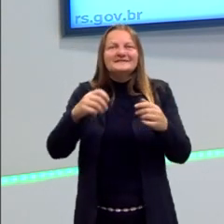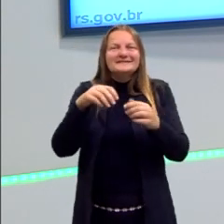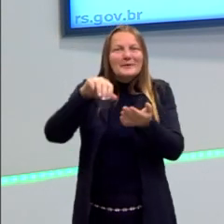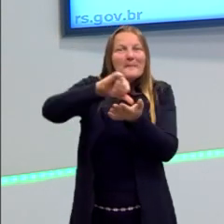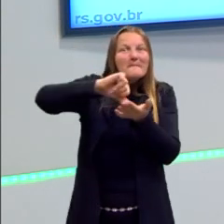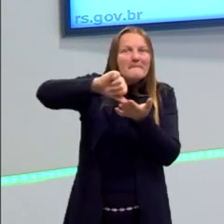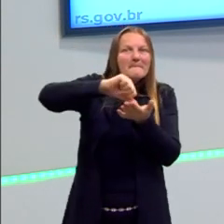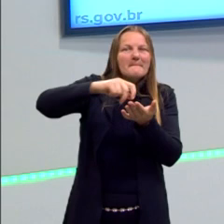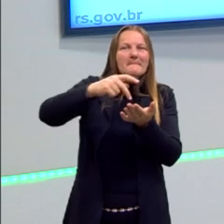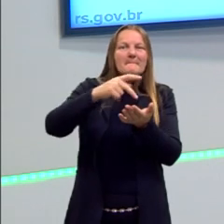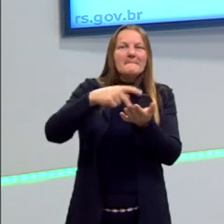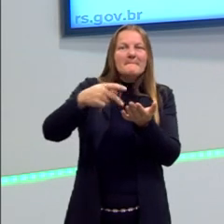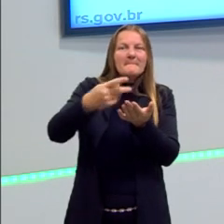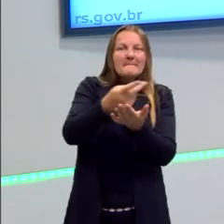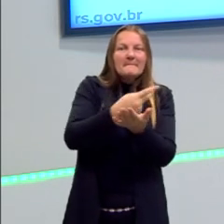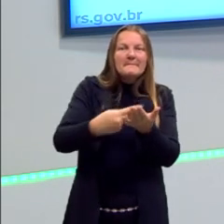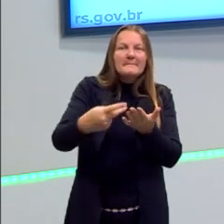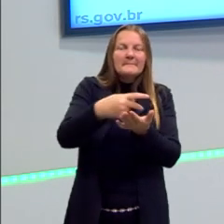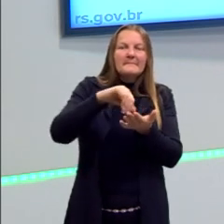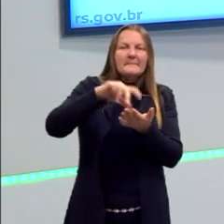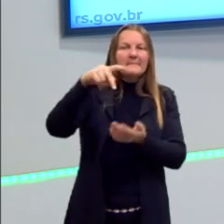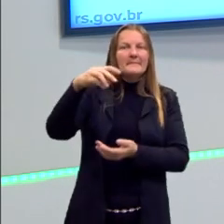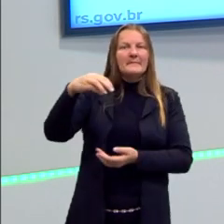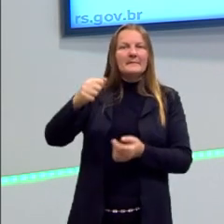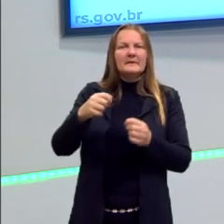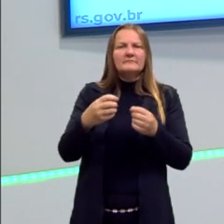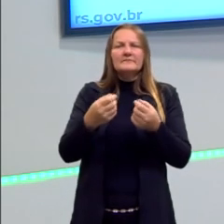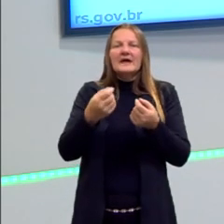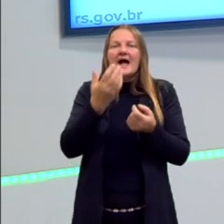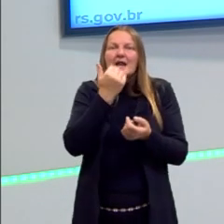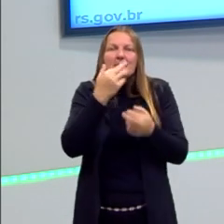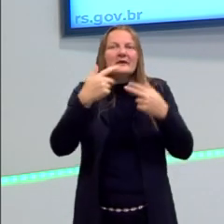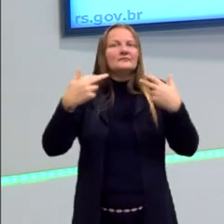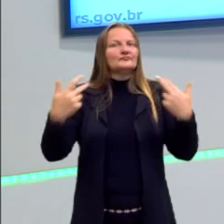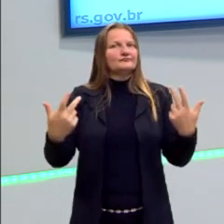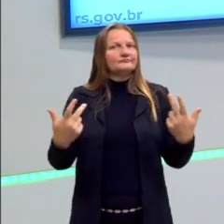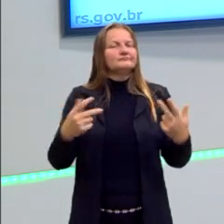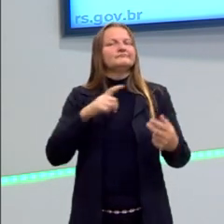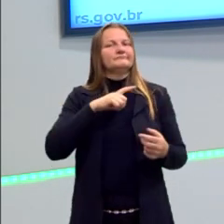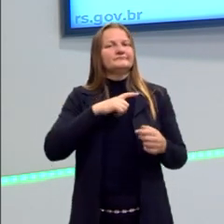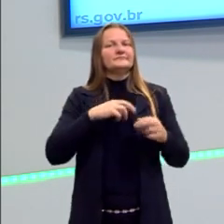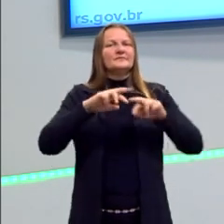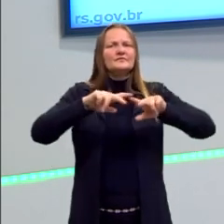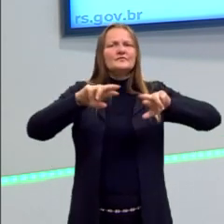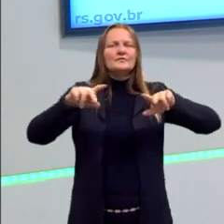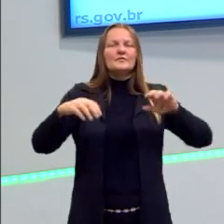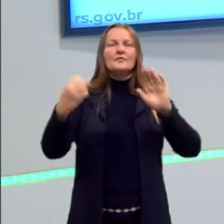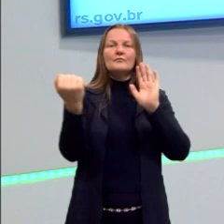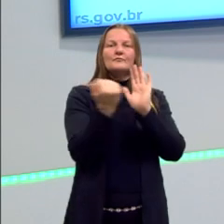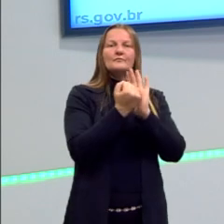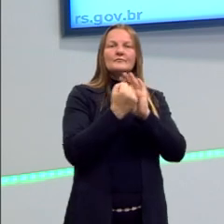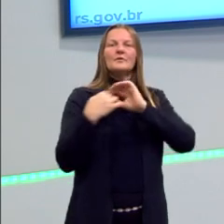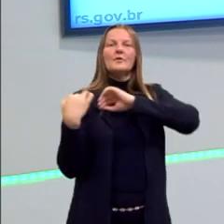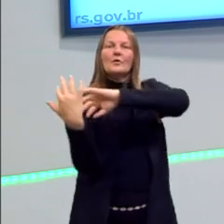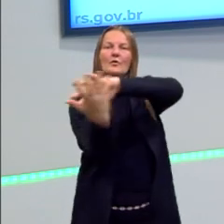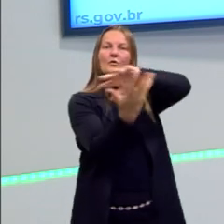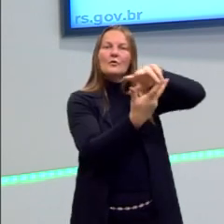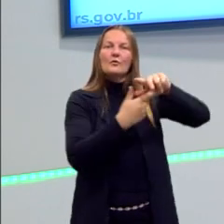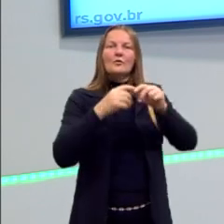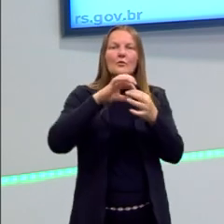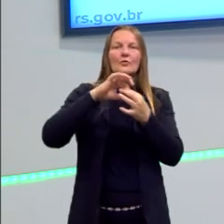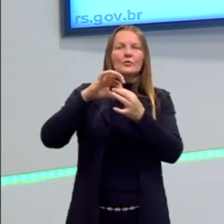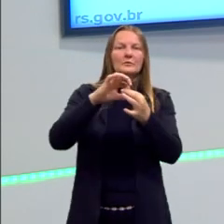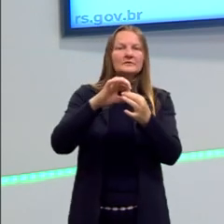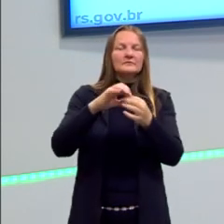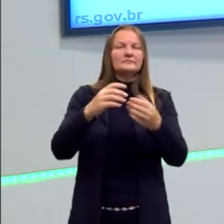ela está nos afetando, né? A distribuição de alimentos, etc. Então, esse é um fator que a globalização vai nos trazer.